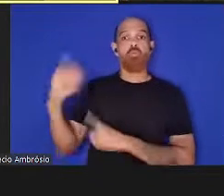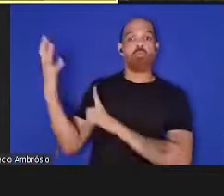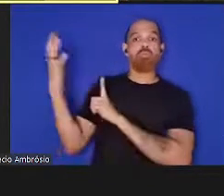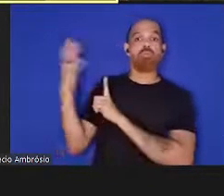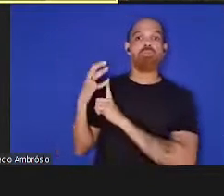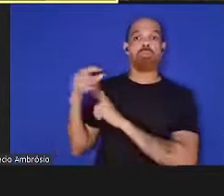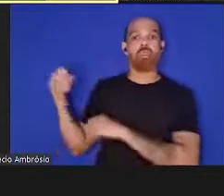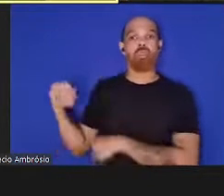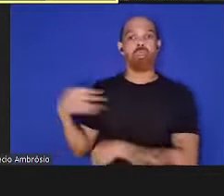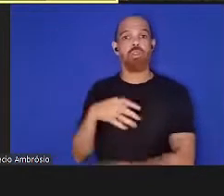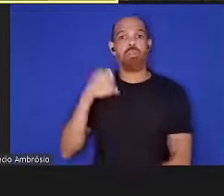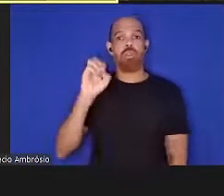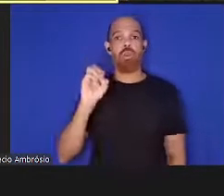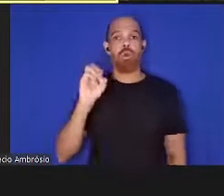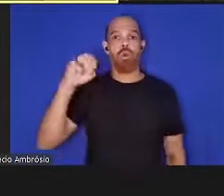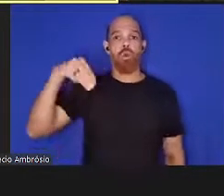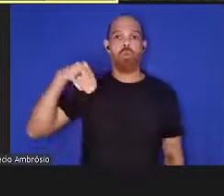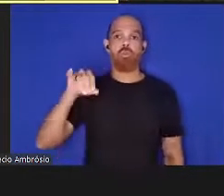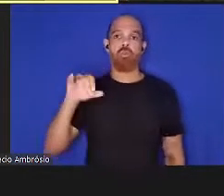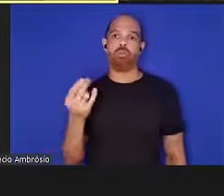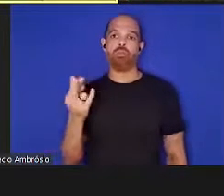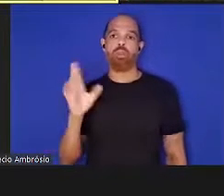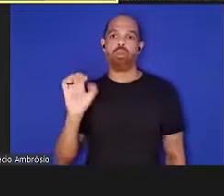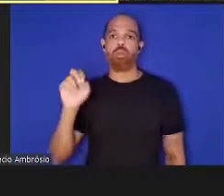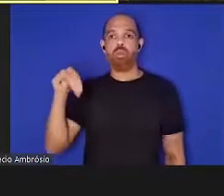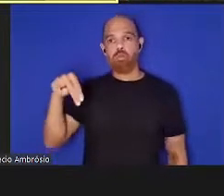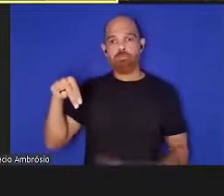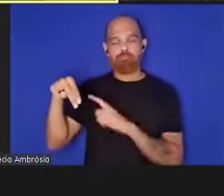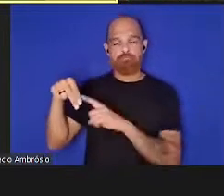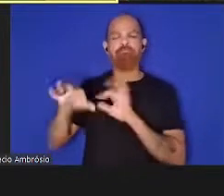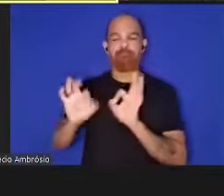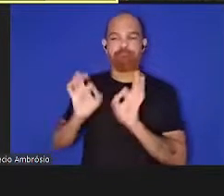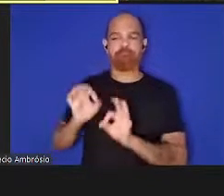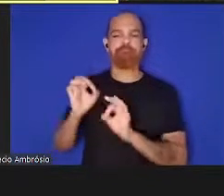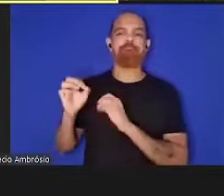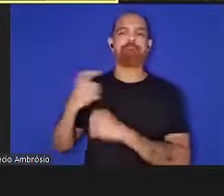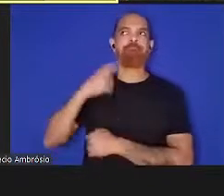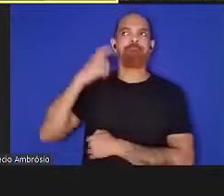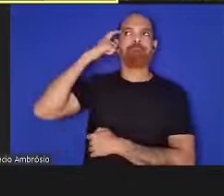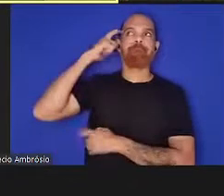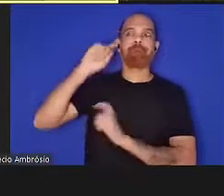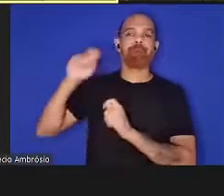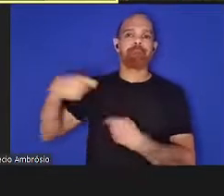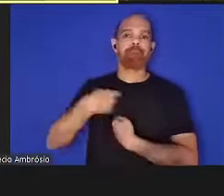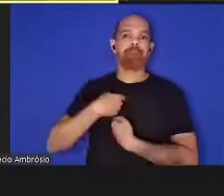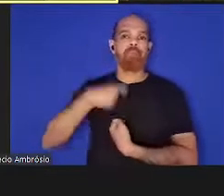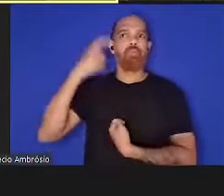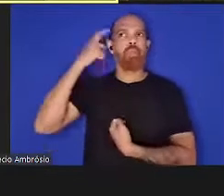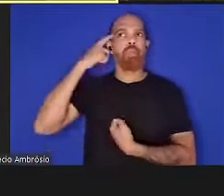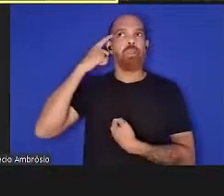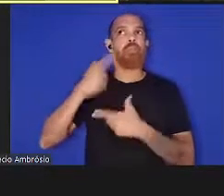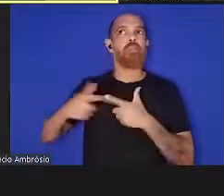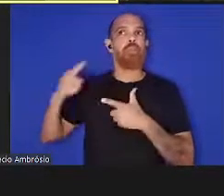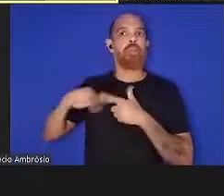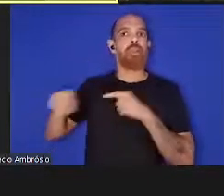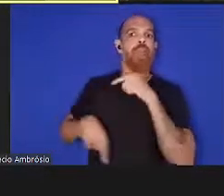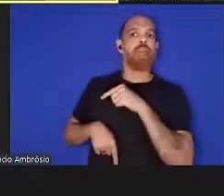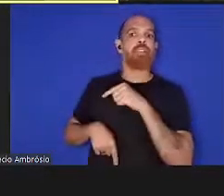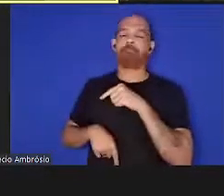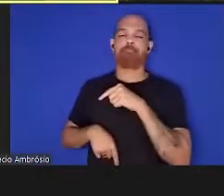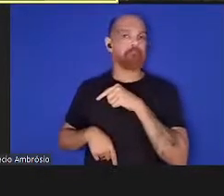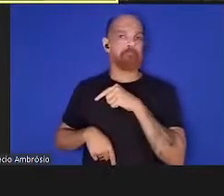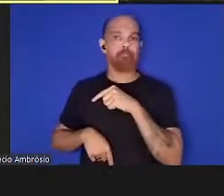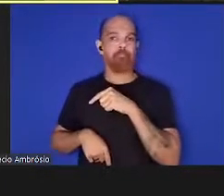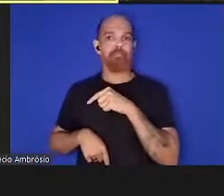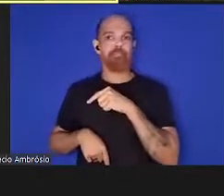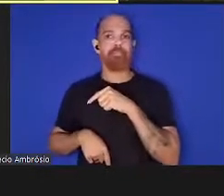variante ao micrón, com certeza nos faria pensar que o problema poderá ser esse. O mundo não